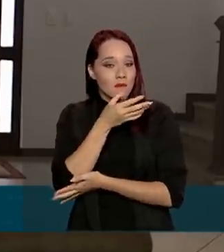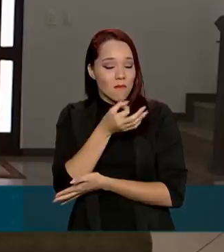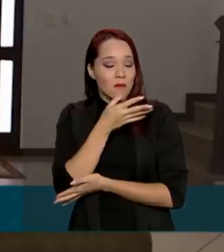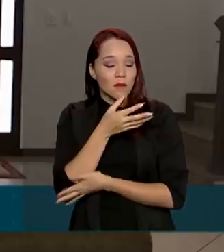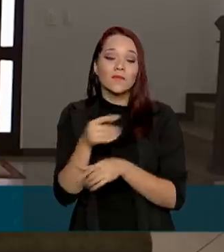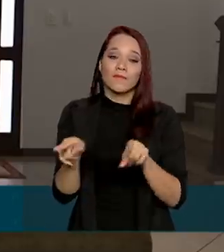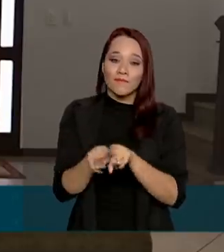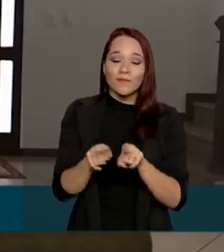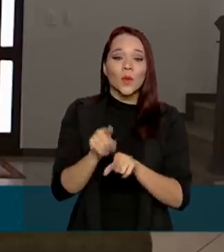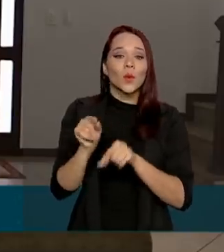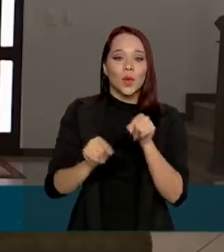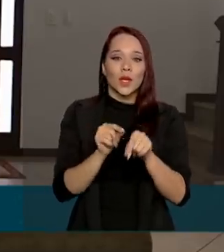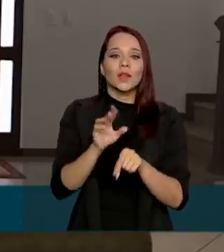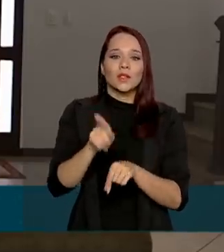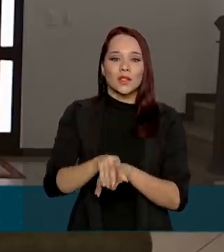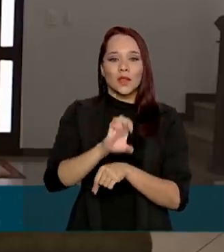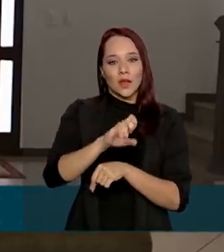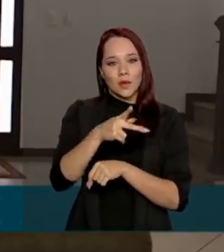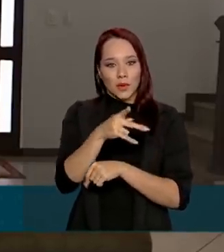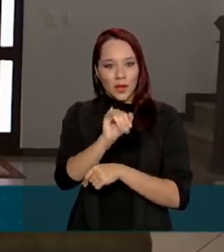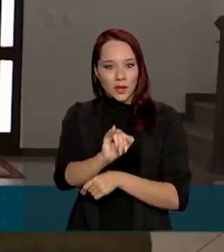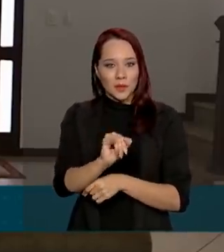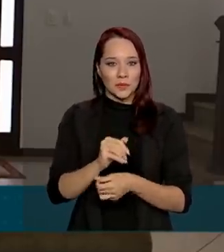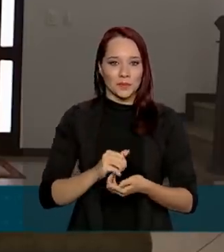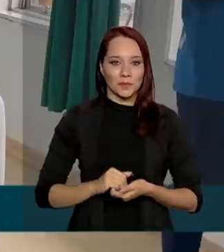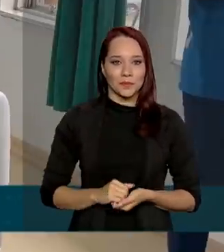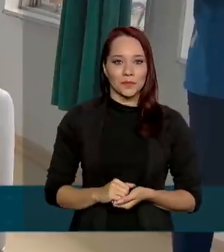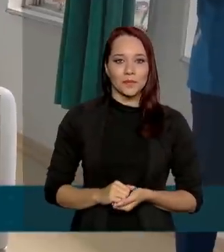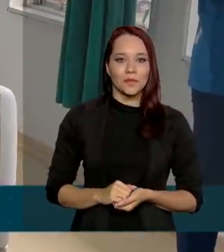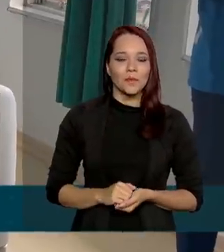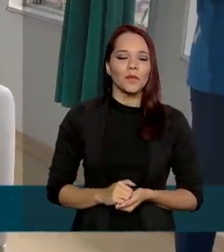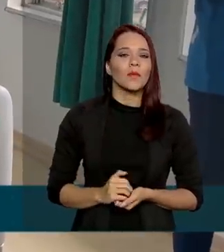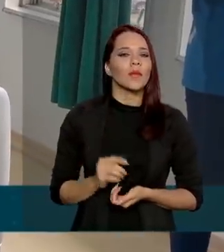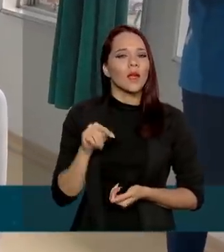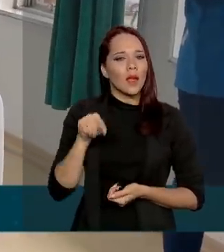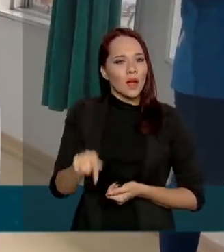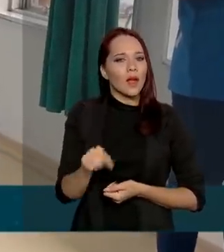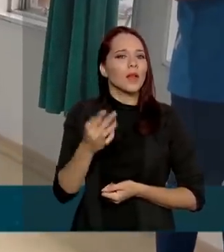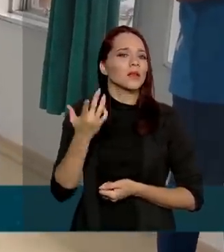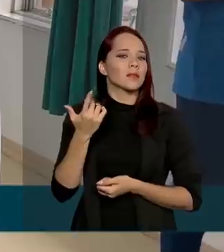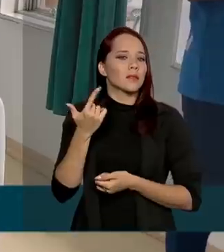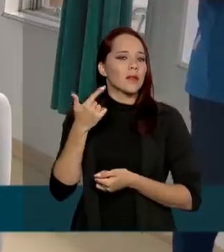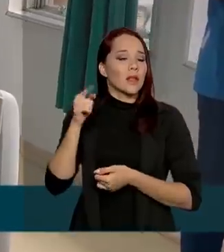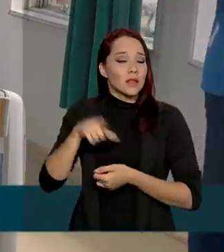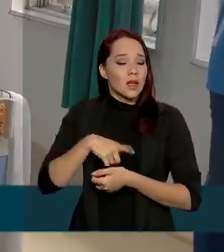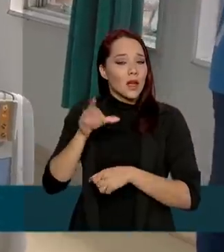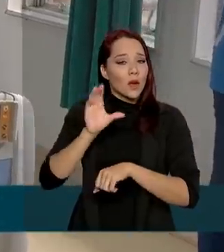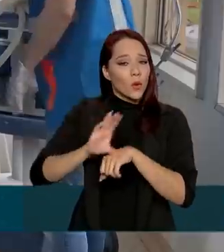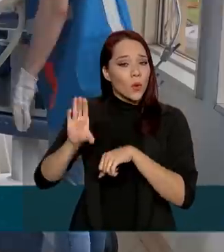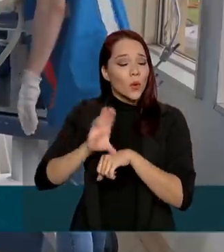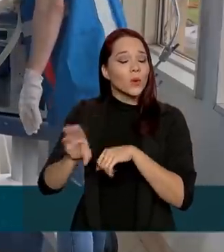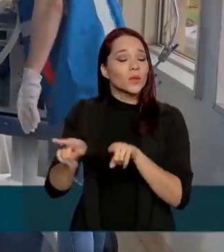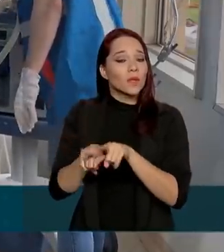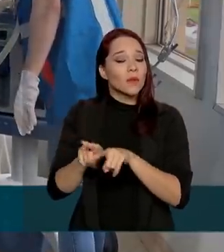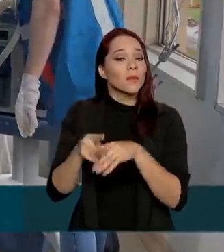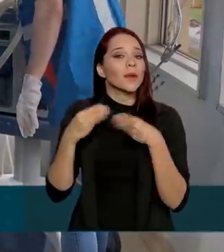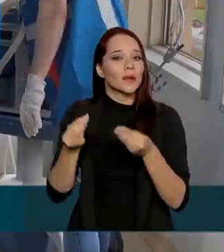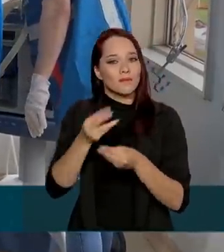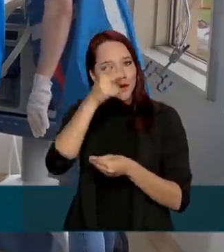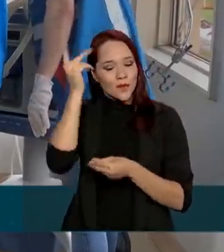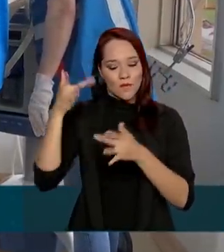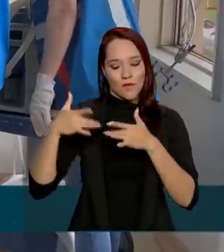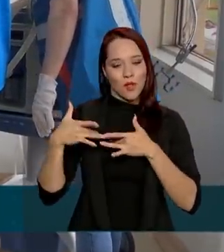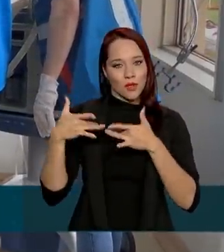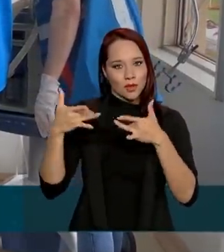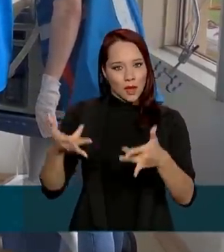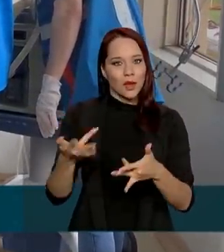e também de equipamentos de proteção individual. A rede EBSER está capacitando também os voluntários que